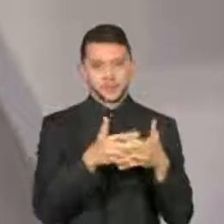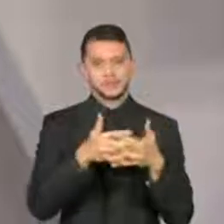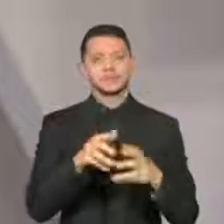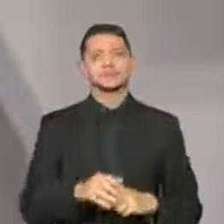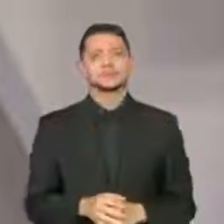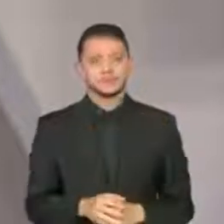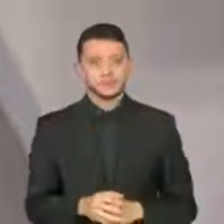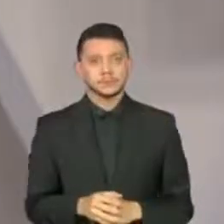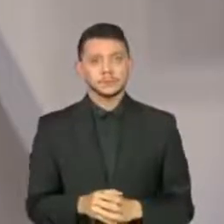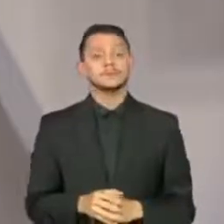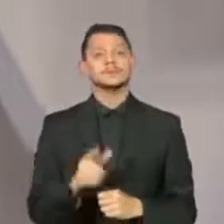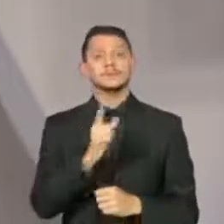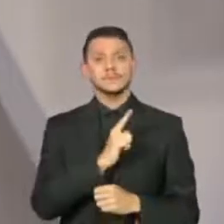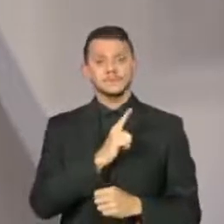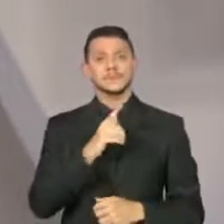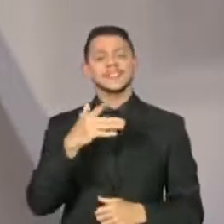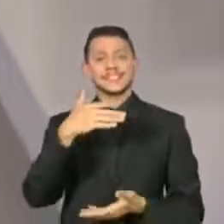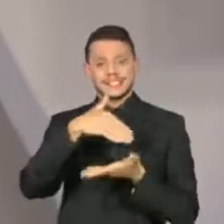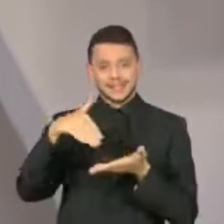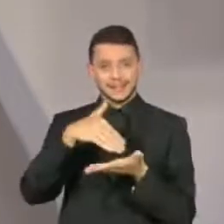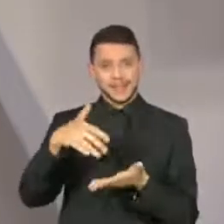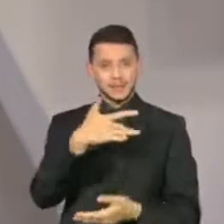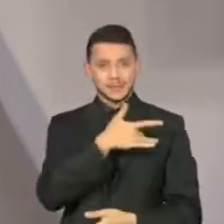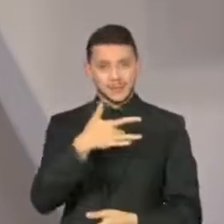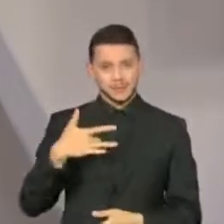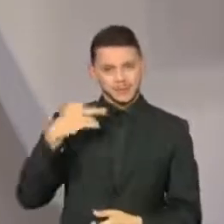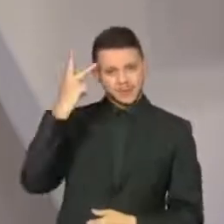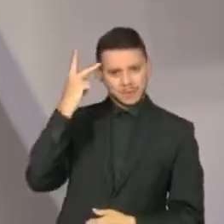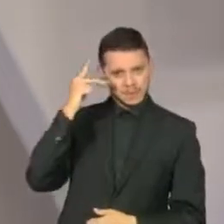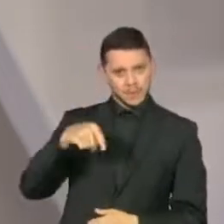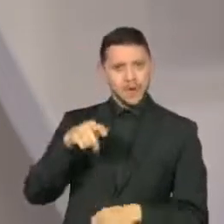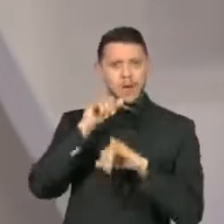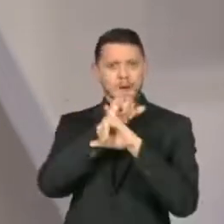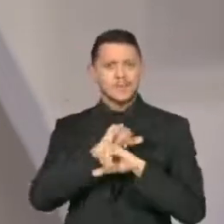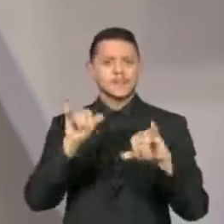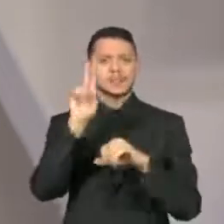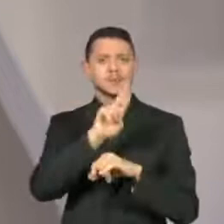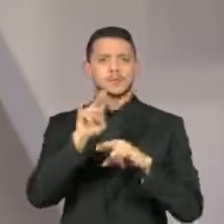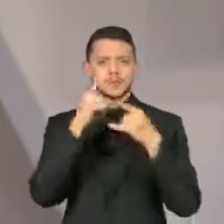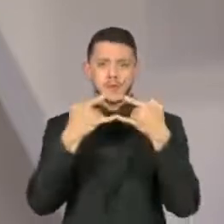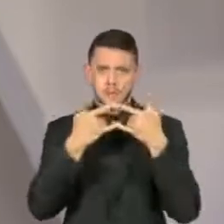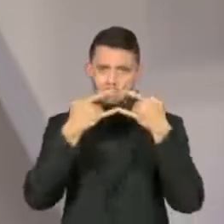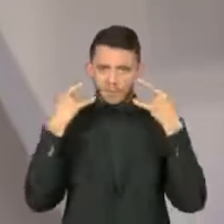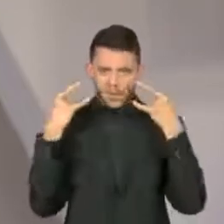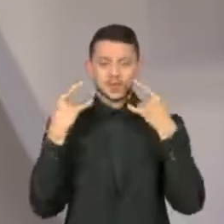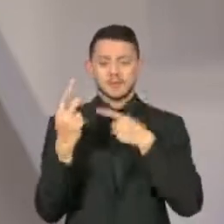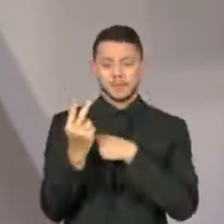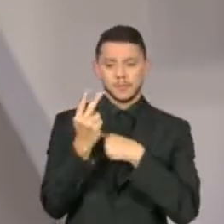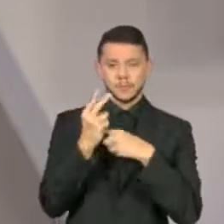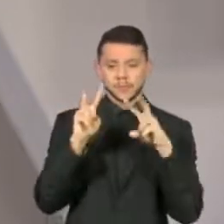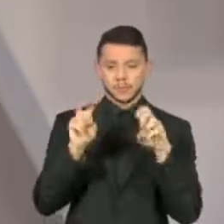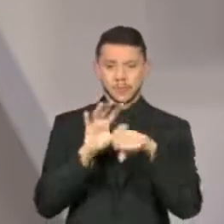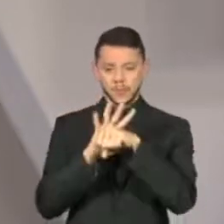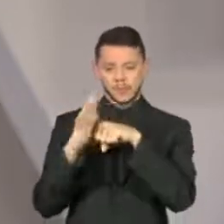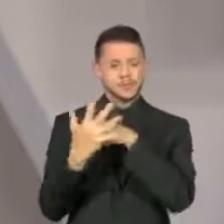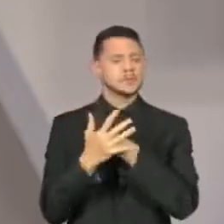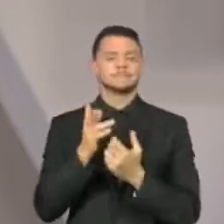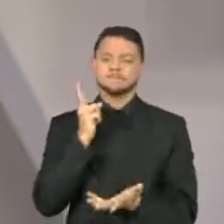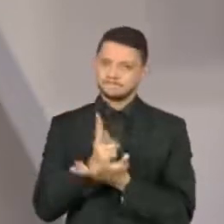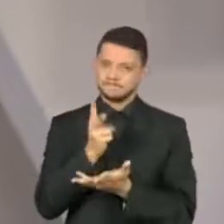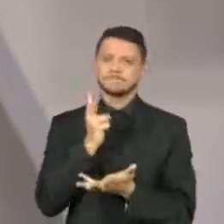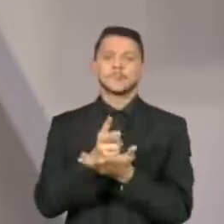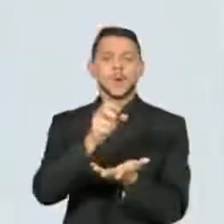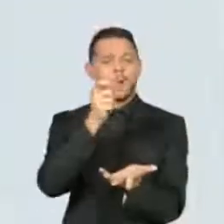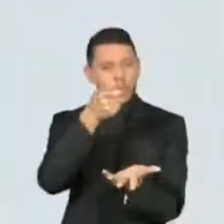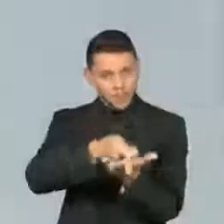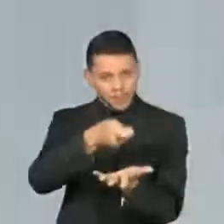O secretário de Saúde de São Paulo anuncia que o uso de máscaras de proteção contra a Covid-19 continuará obrigatório no